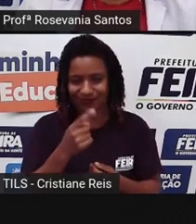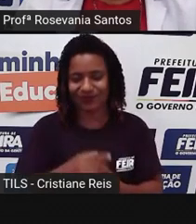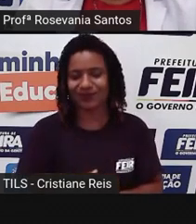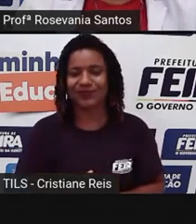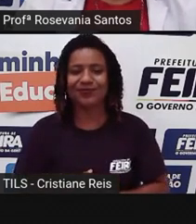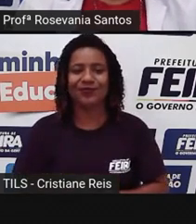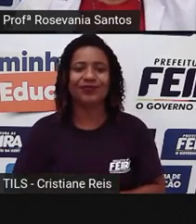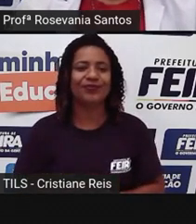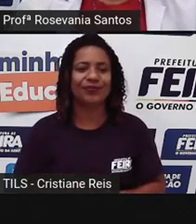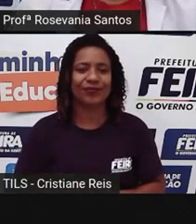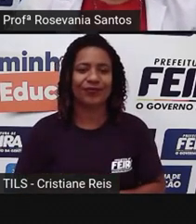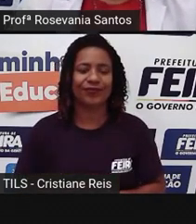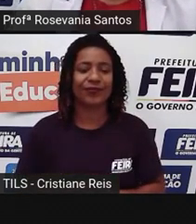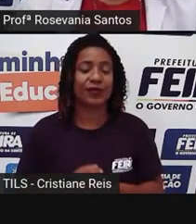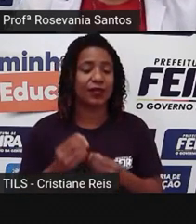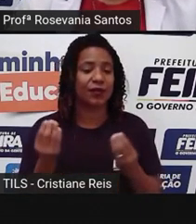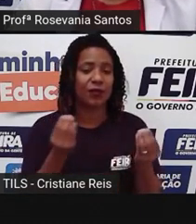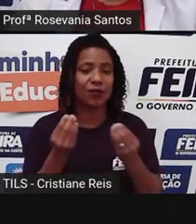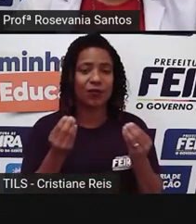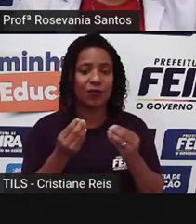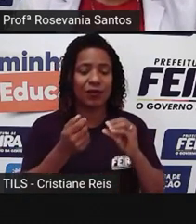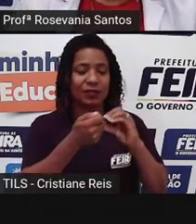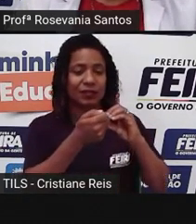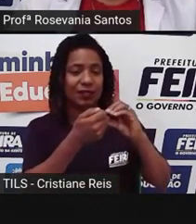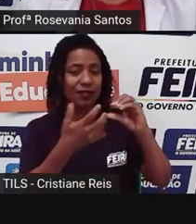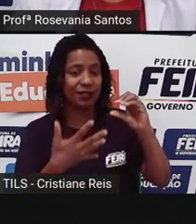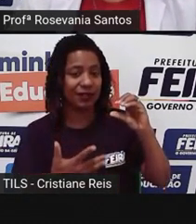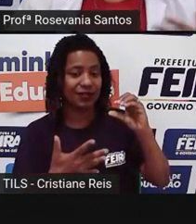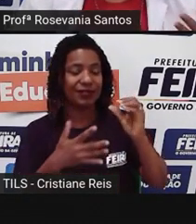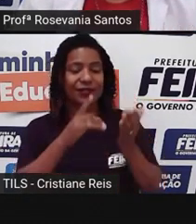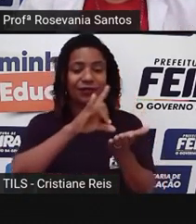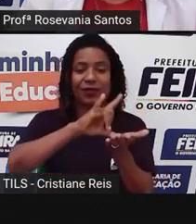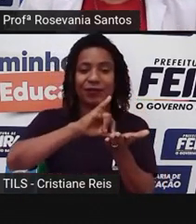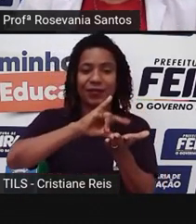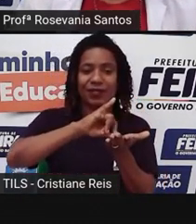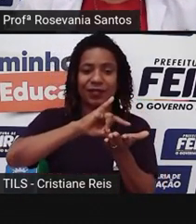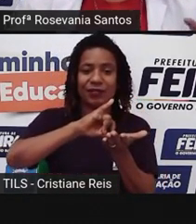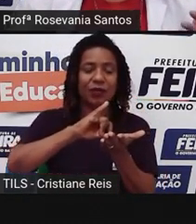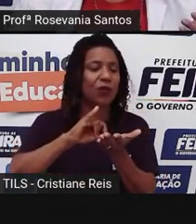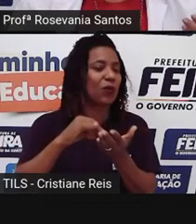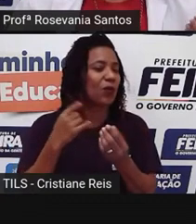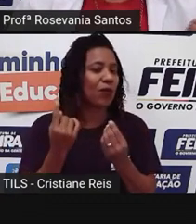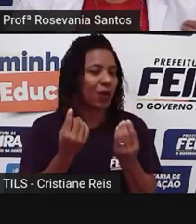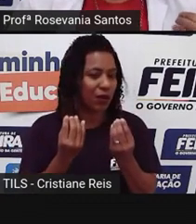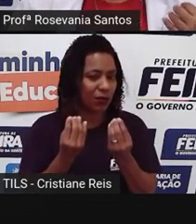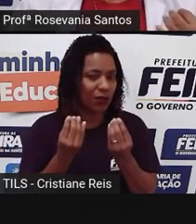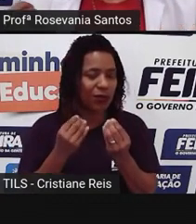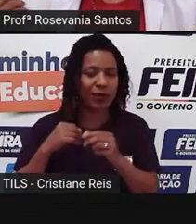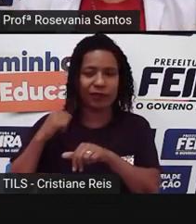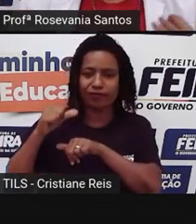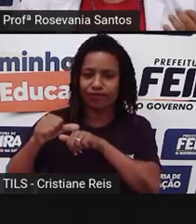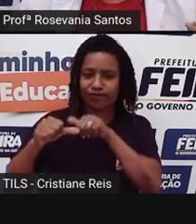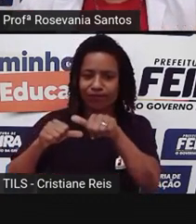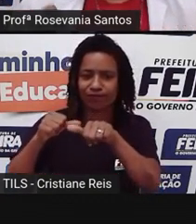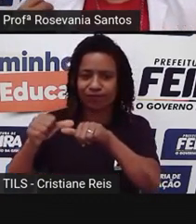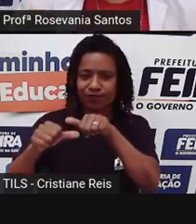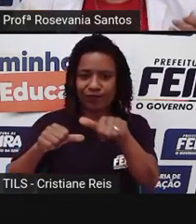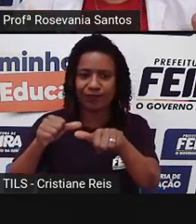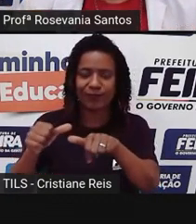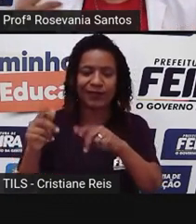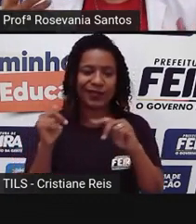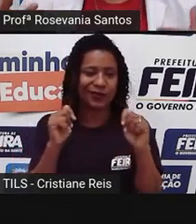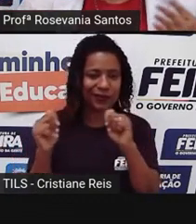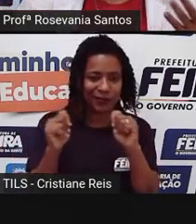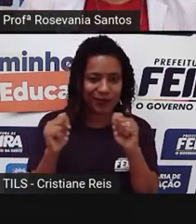capitalismo, né, que a gente percebe que veio mudando muito, que na realidade, né, essa economia de mercado em que se